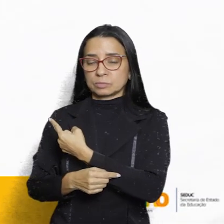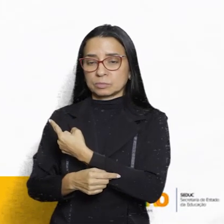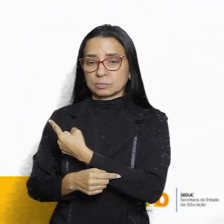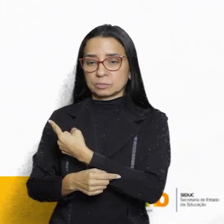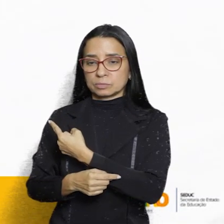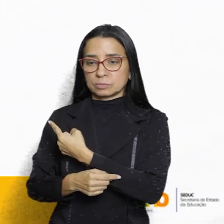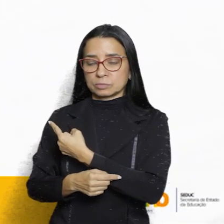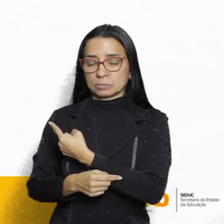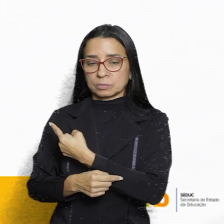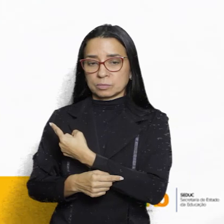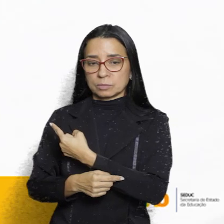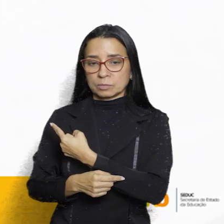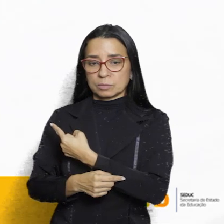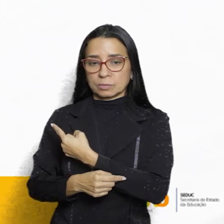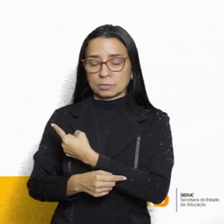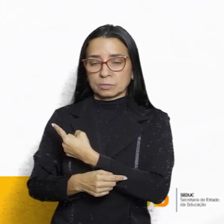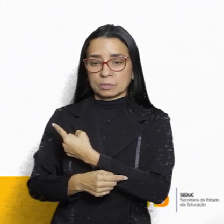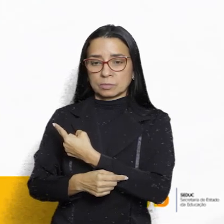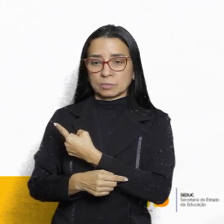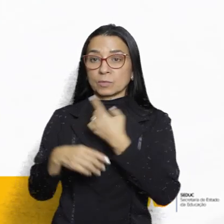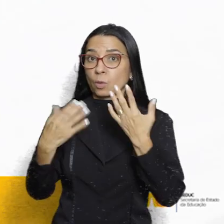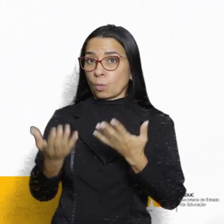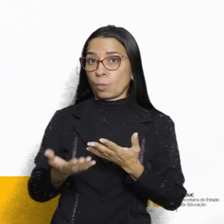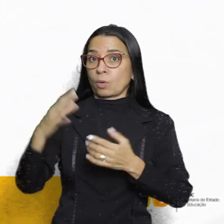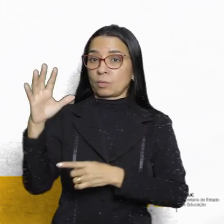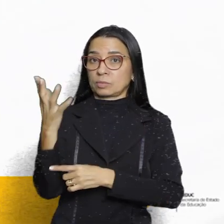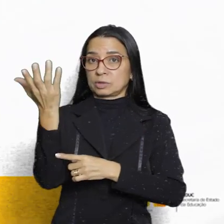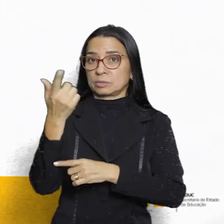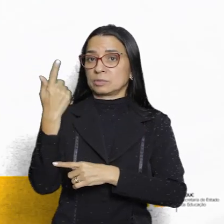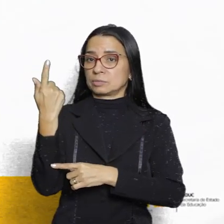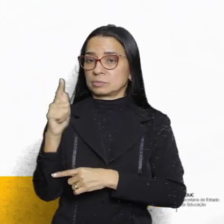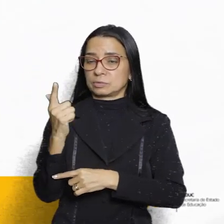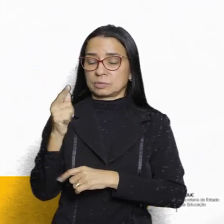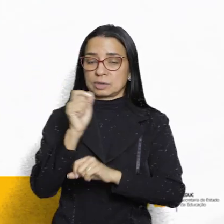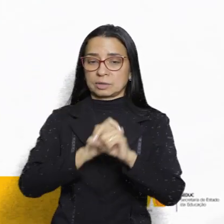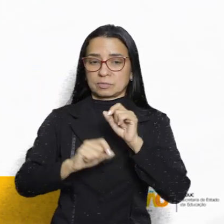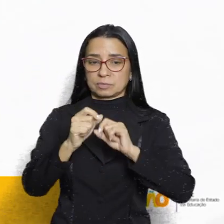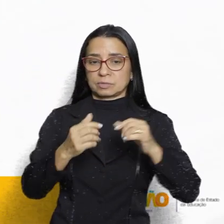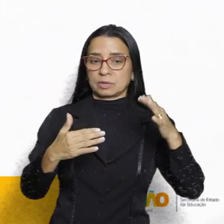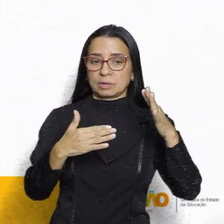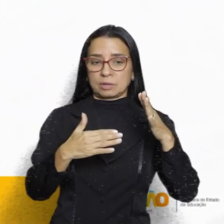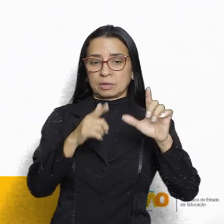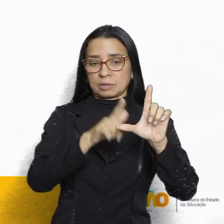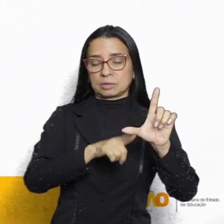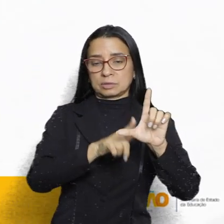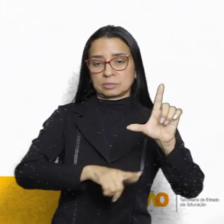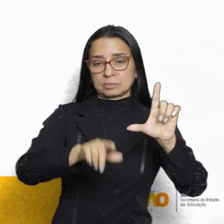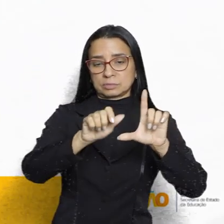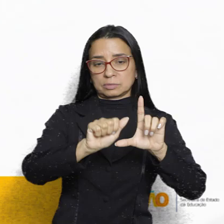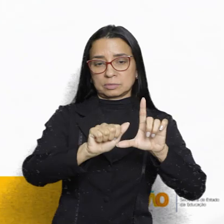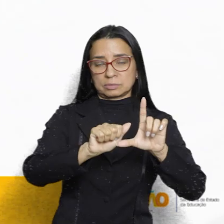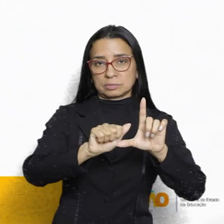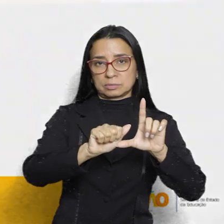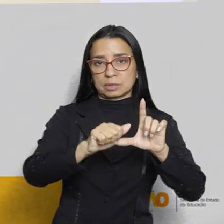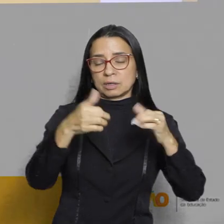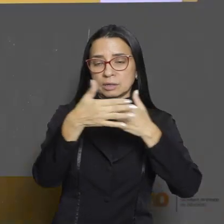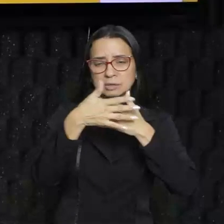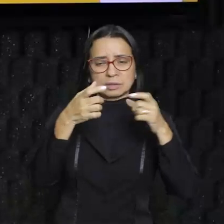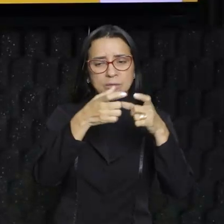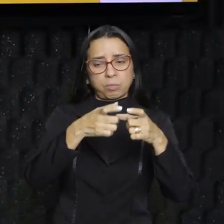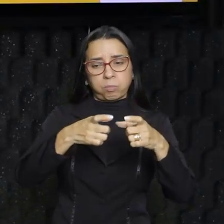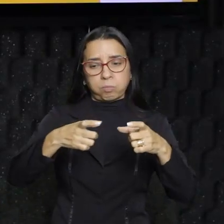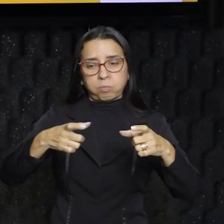né, causado no Brasil, foi causado por qual fator geográfico? Foi a limitação da área ocupada? Não, as cidades cresceram de forma